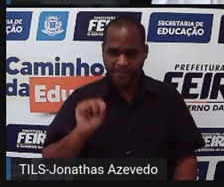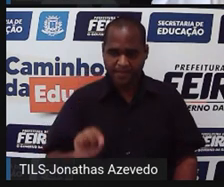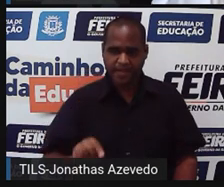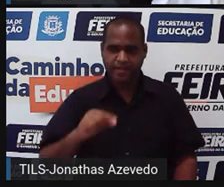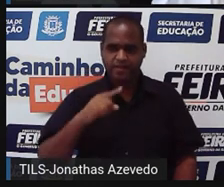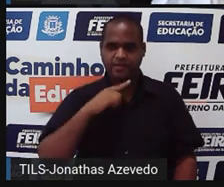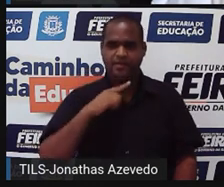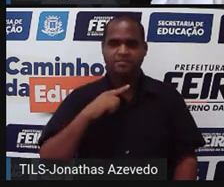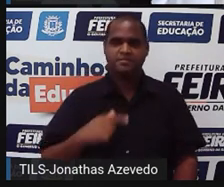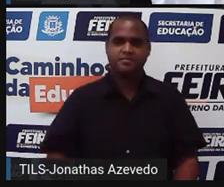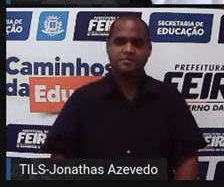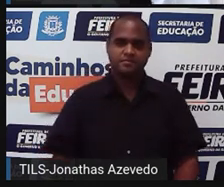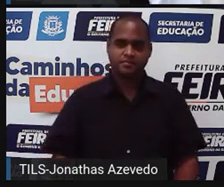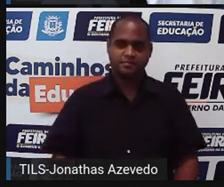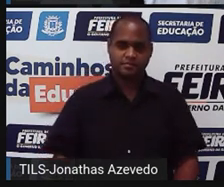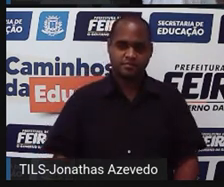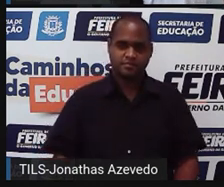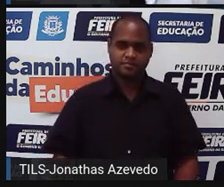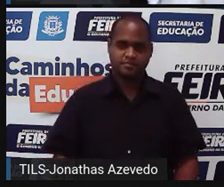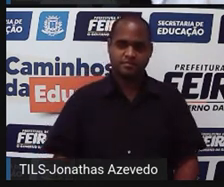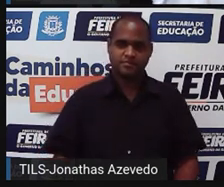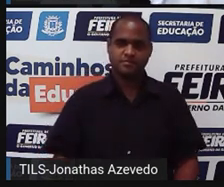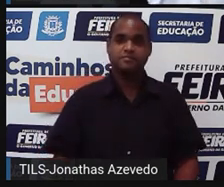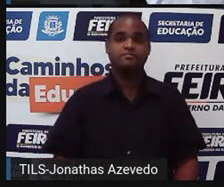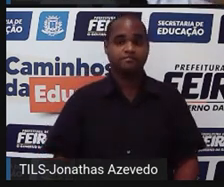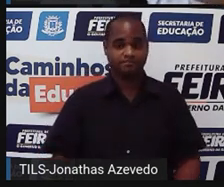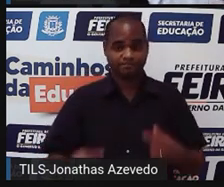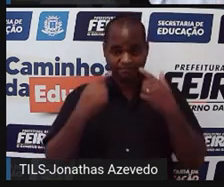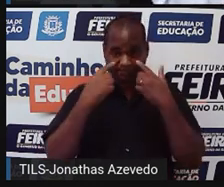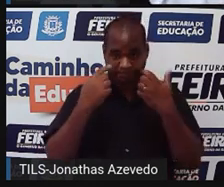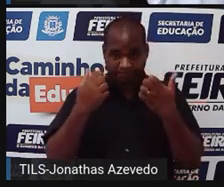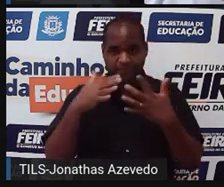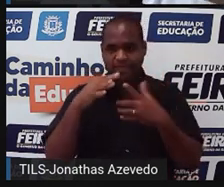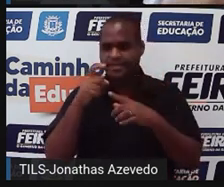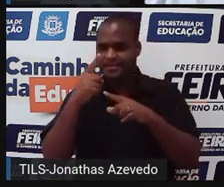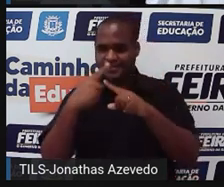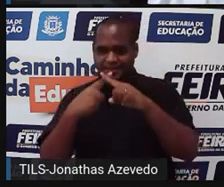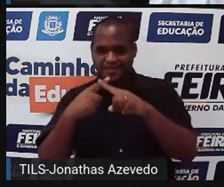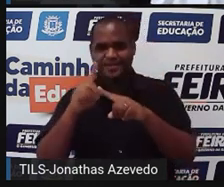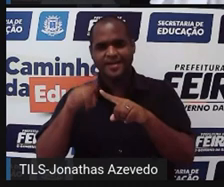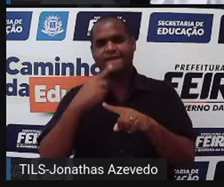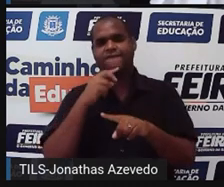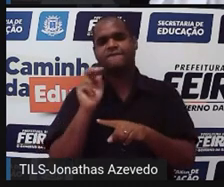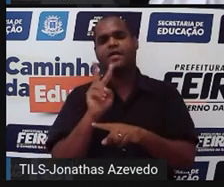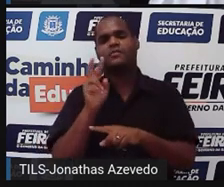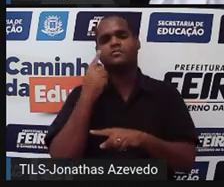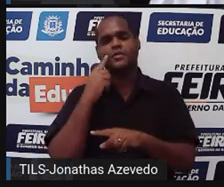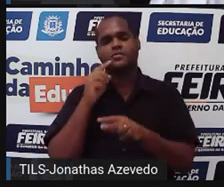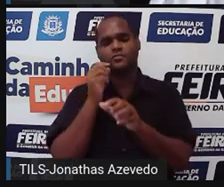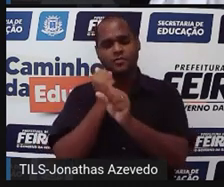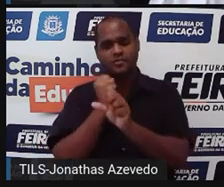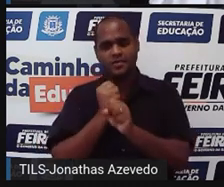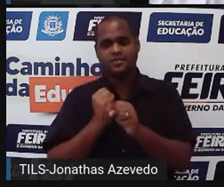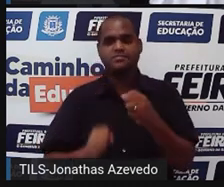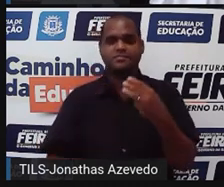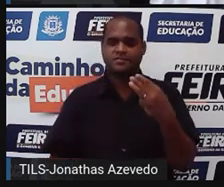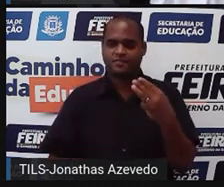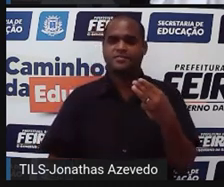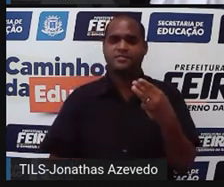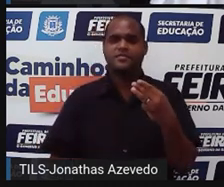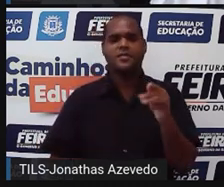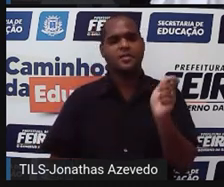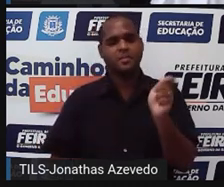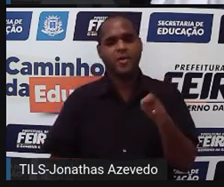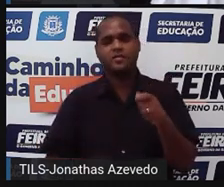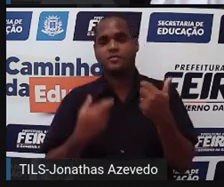onde tem os valores de x, que é nessa reta deitada, esse eixo deitado, é 3. E se da